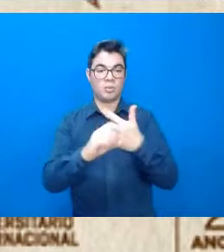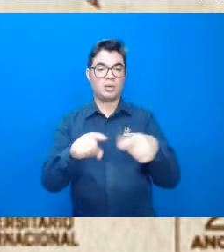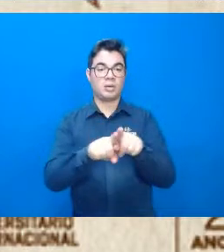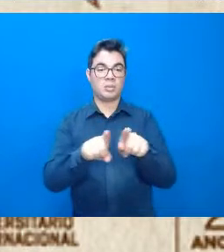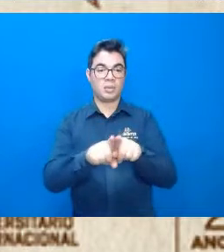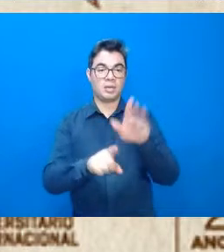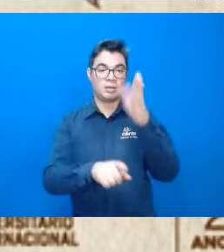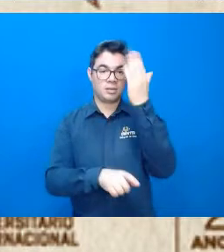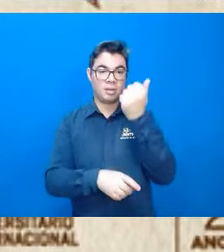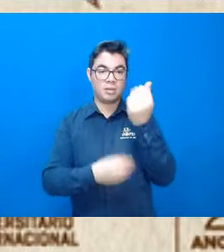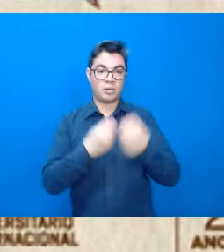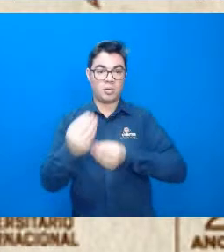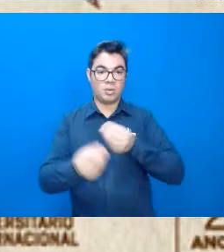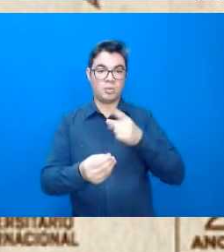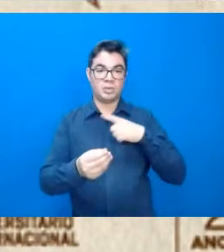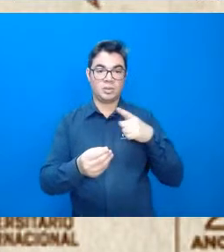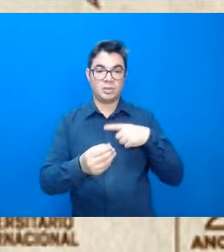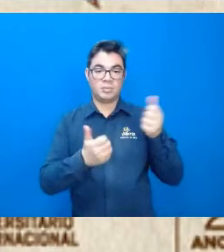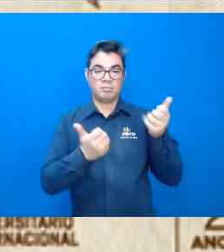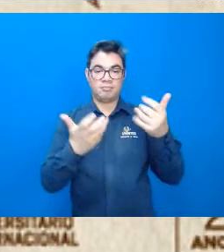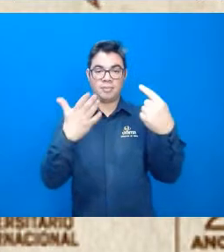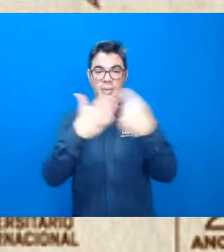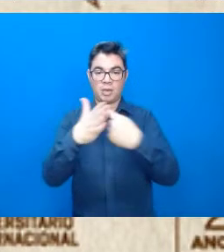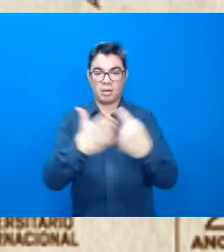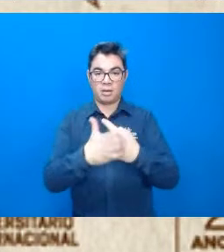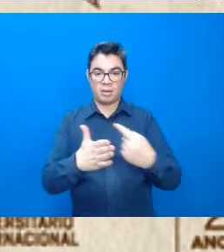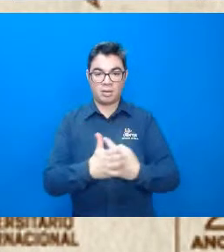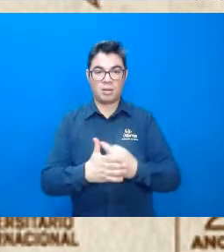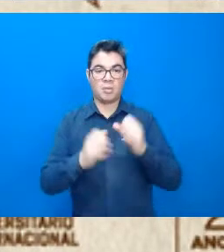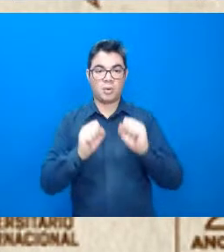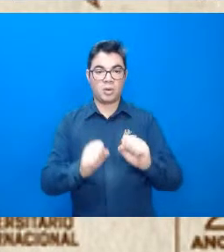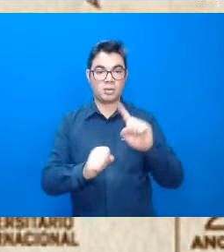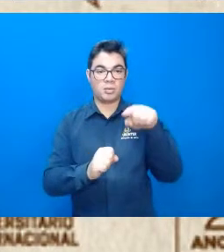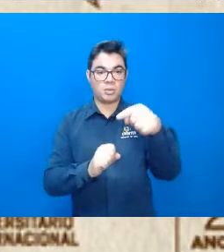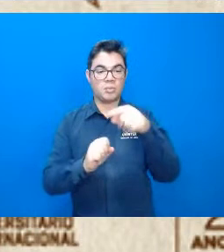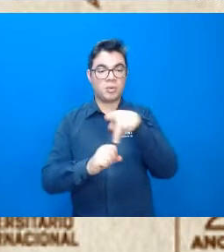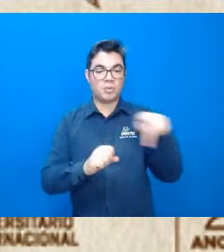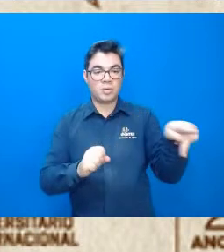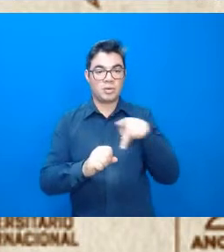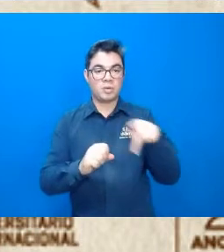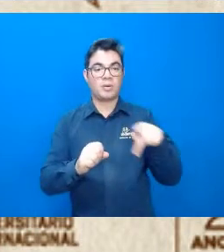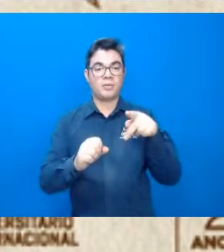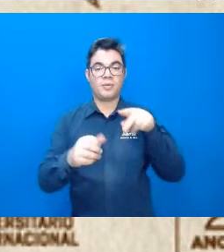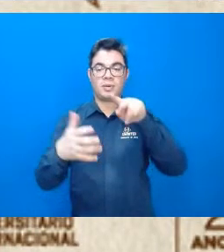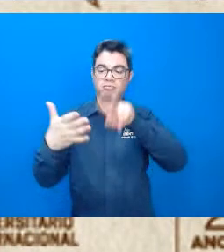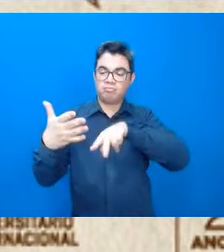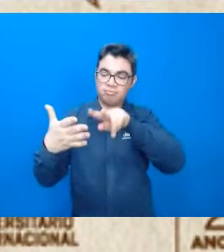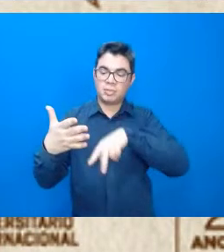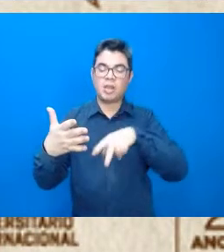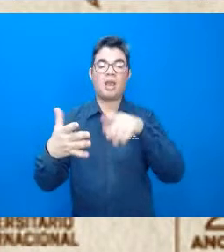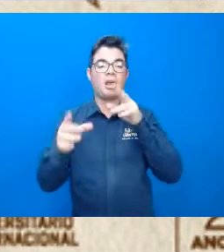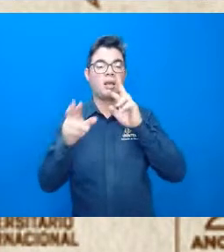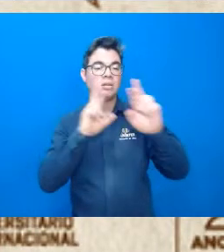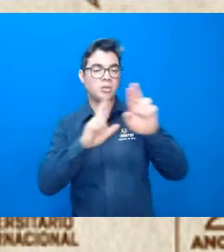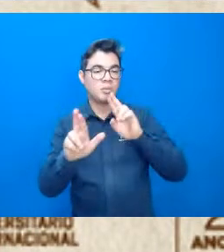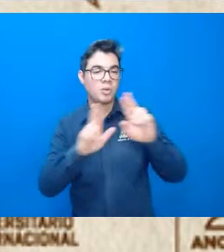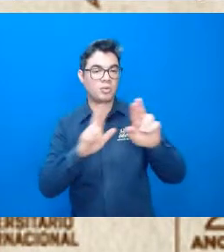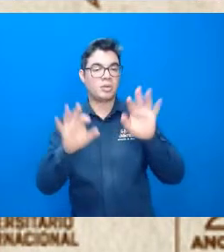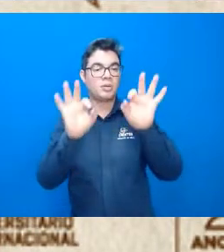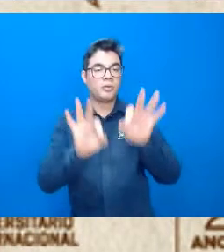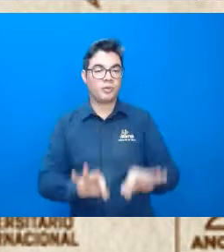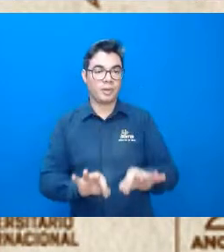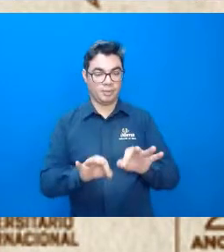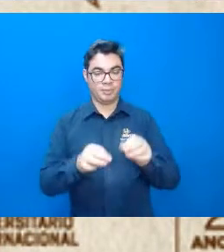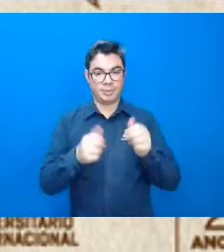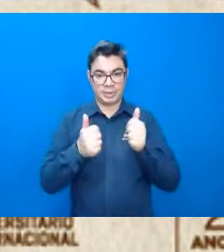saibam que estaremos levando essas perguntas e comentários para os professores, né, no final aí das apresentações, né?